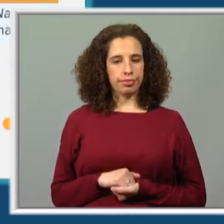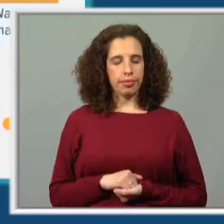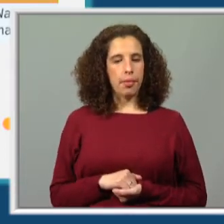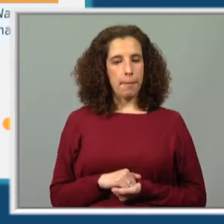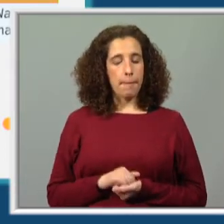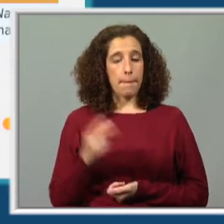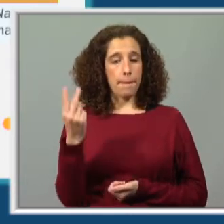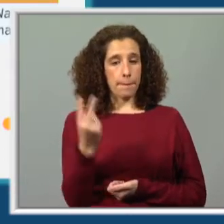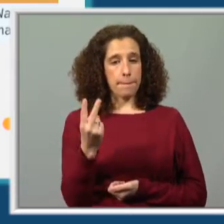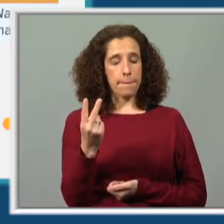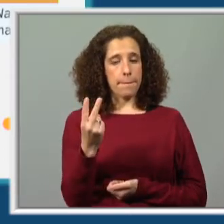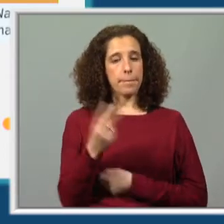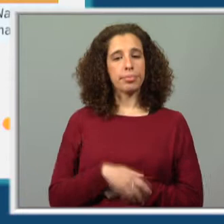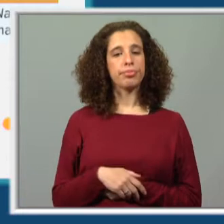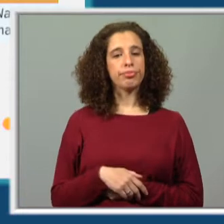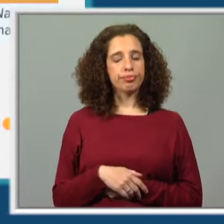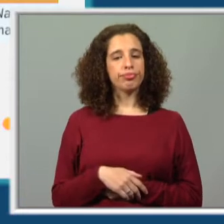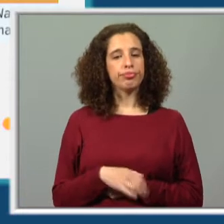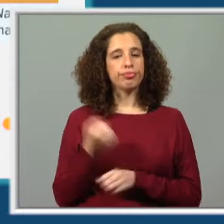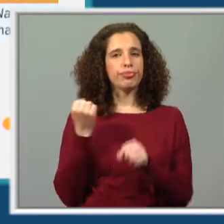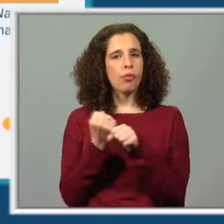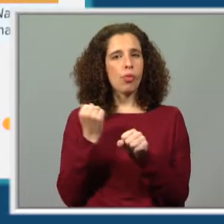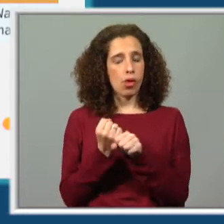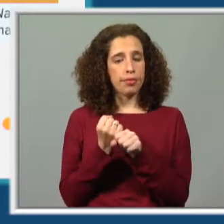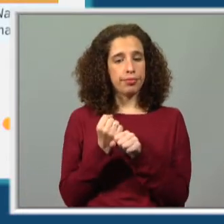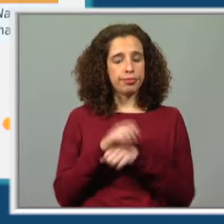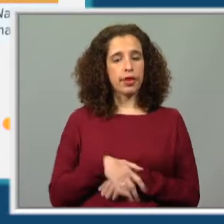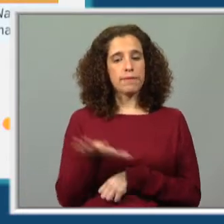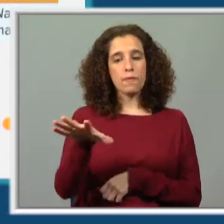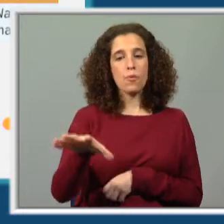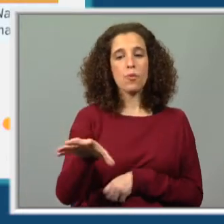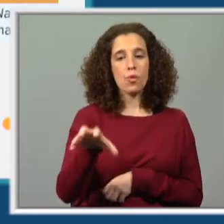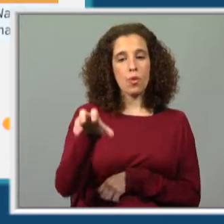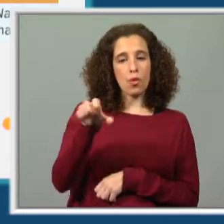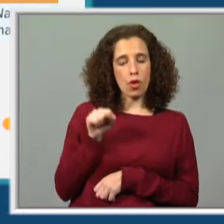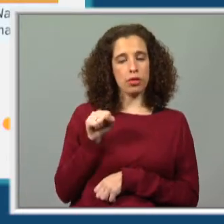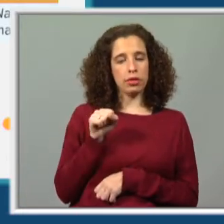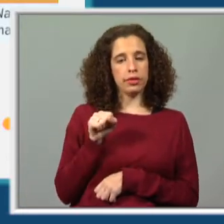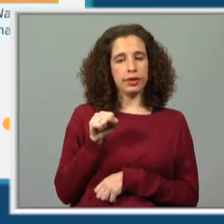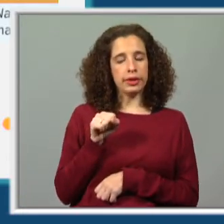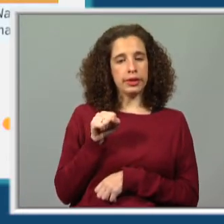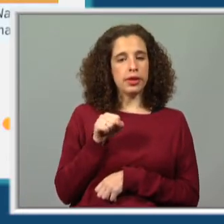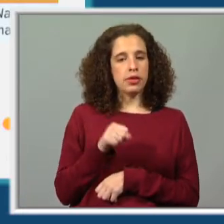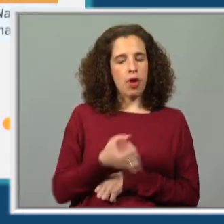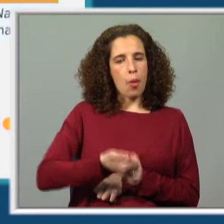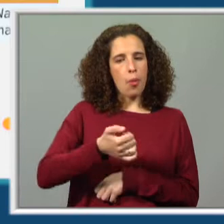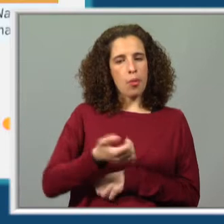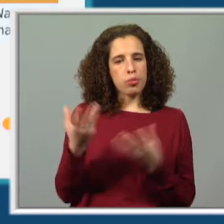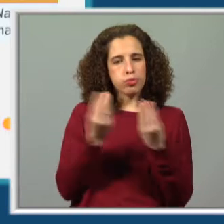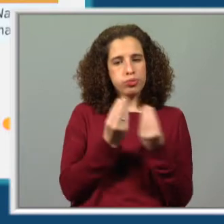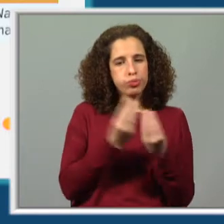No dois, nós temos as obreiras, que fazem o quê? Que vão buscar e vão acumular a